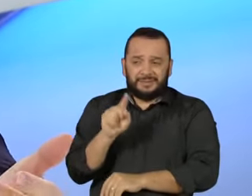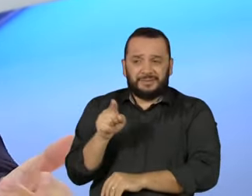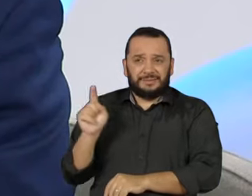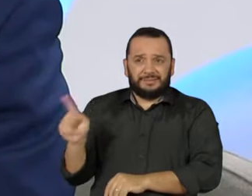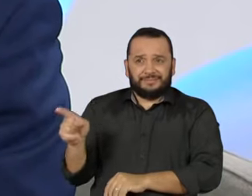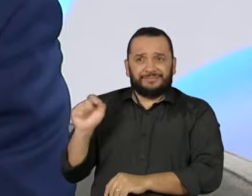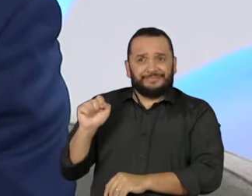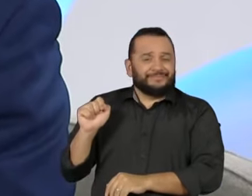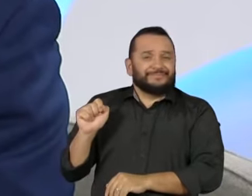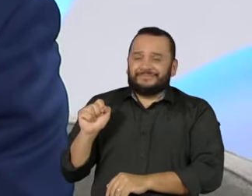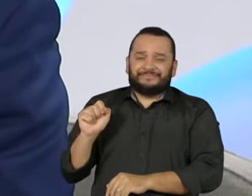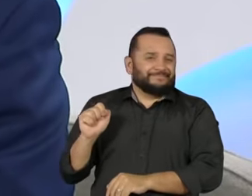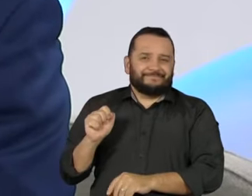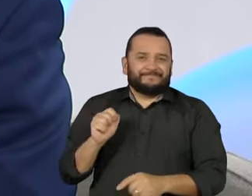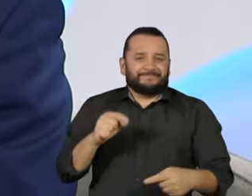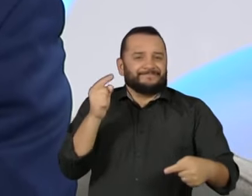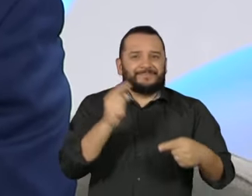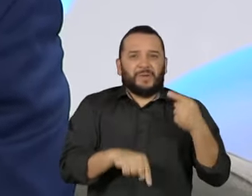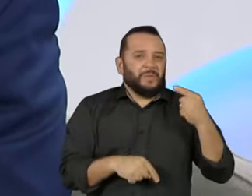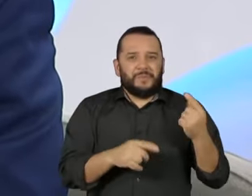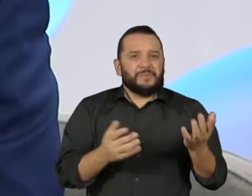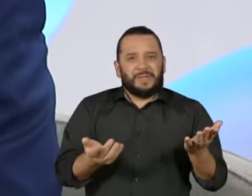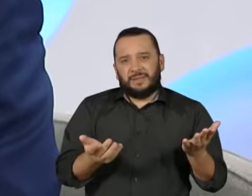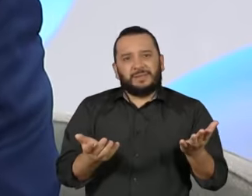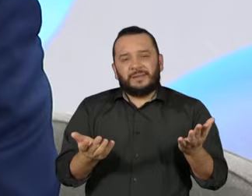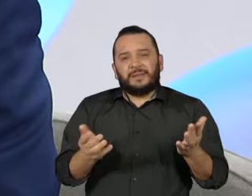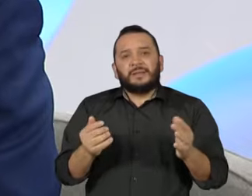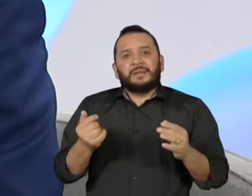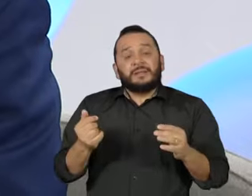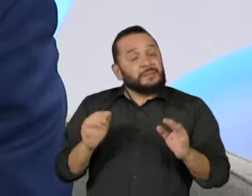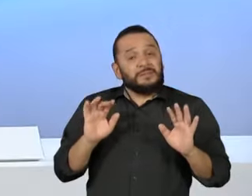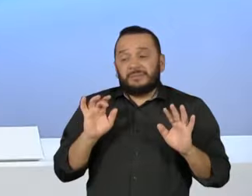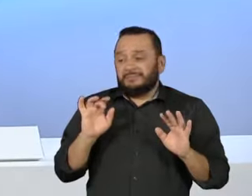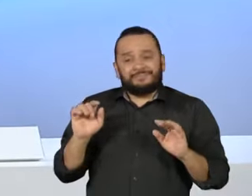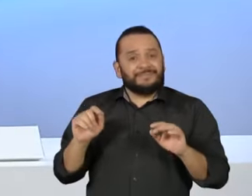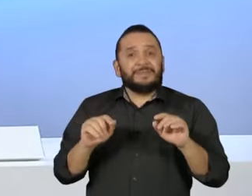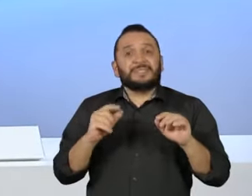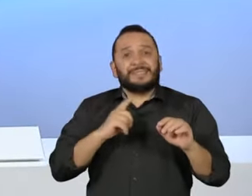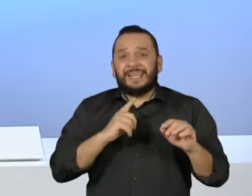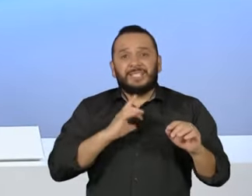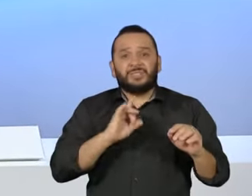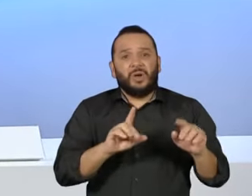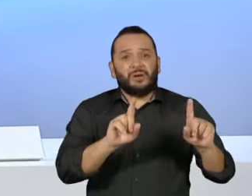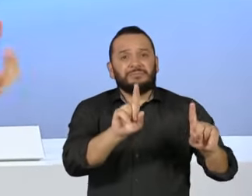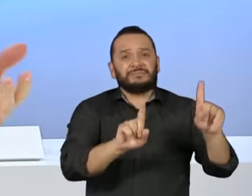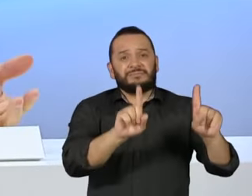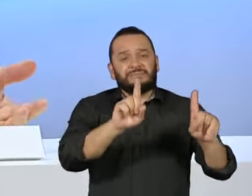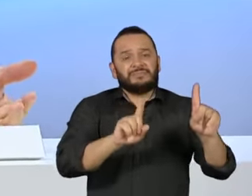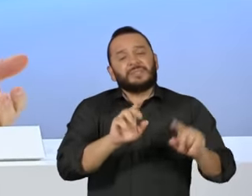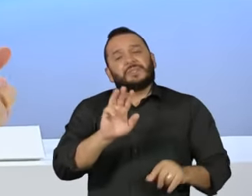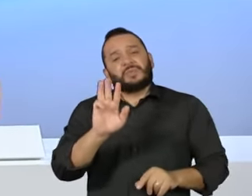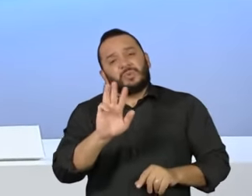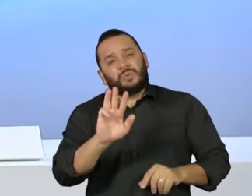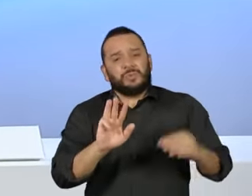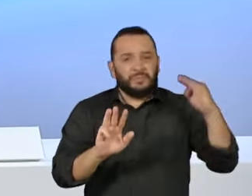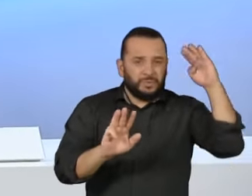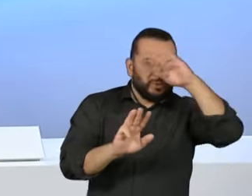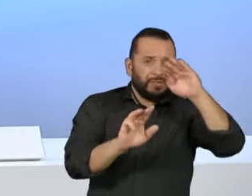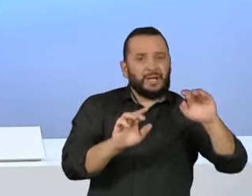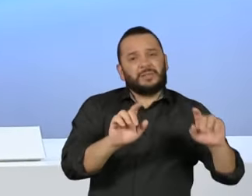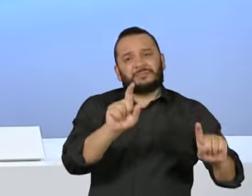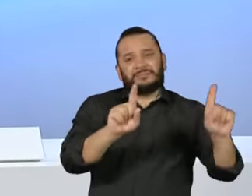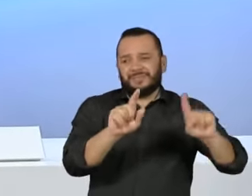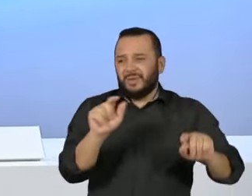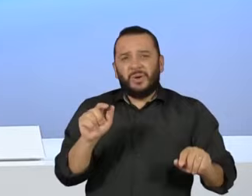nomes não são viáveis eleitoralmente e que essa disputa continua polarizada entre o atual presidente Bolsonaro e o ex-presidente Lula.